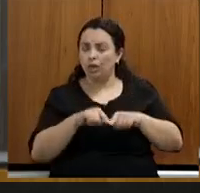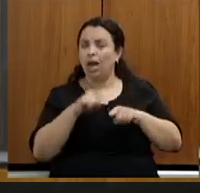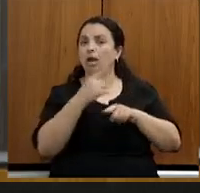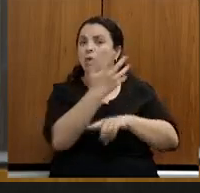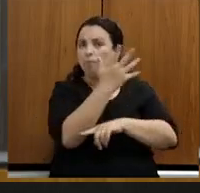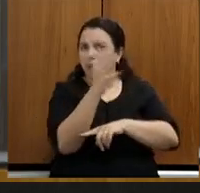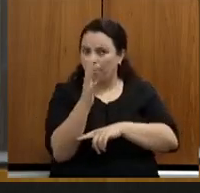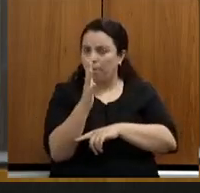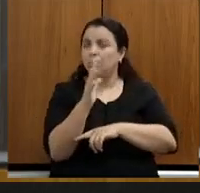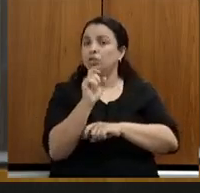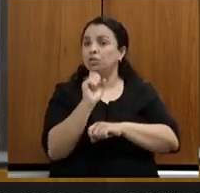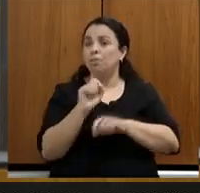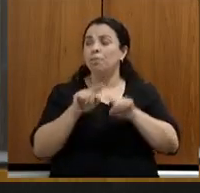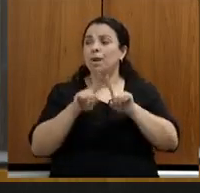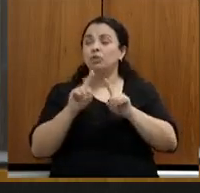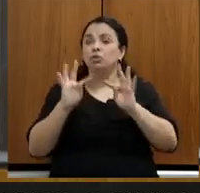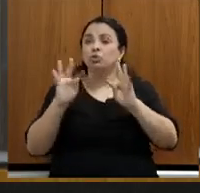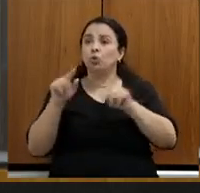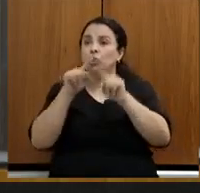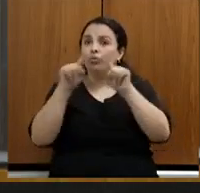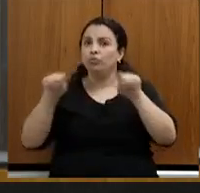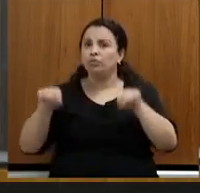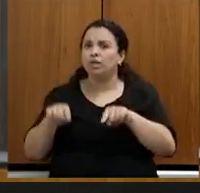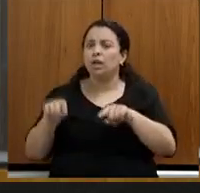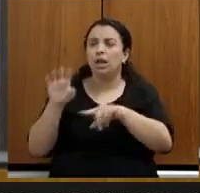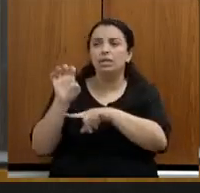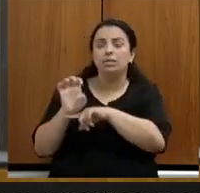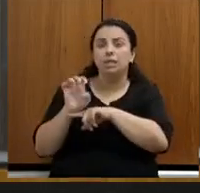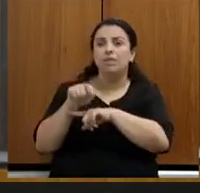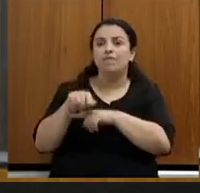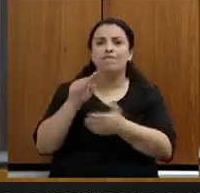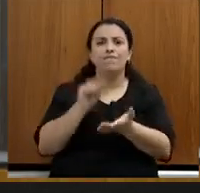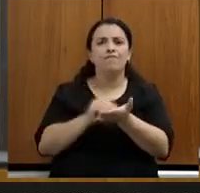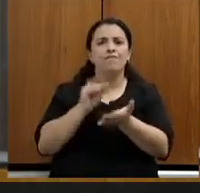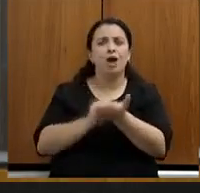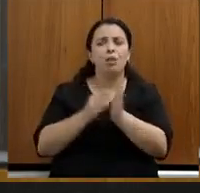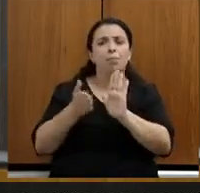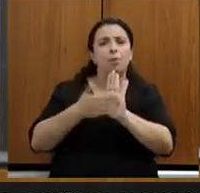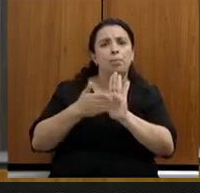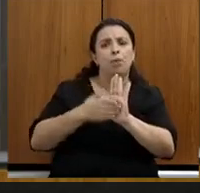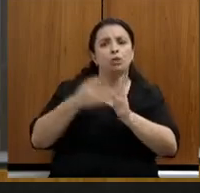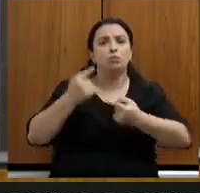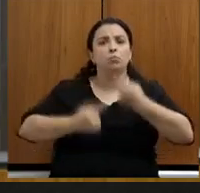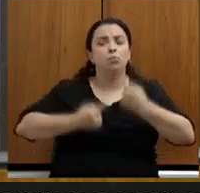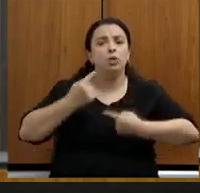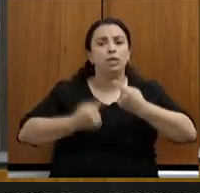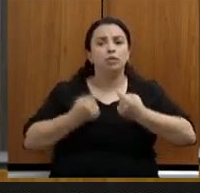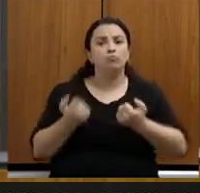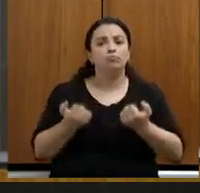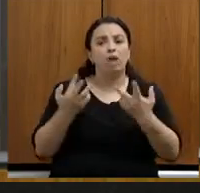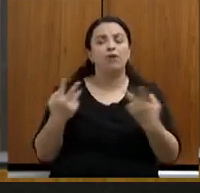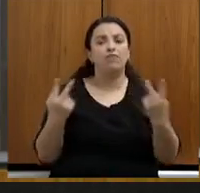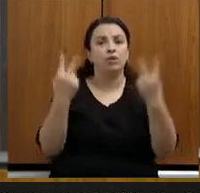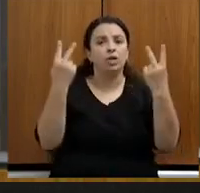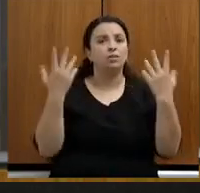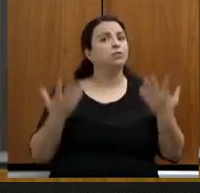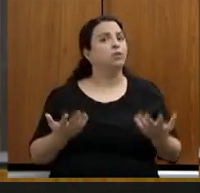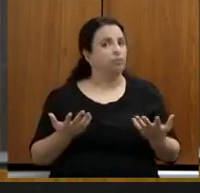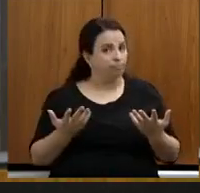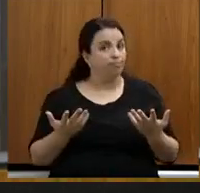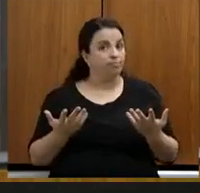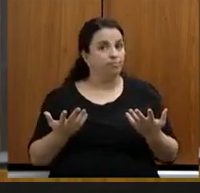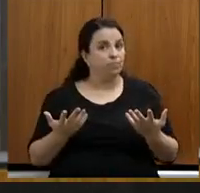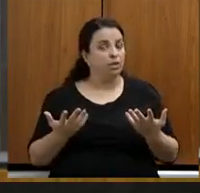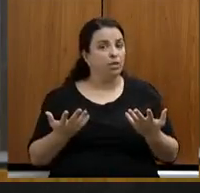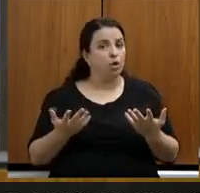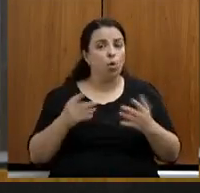estadual, a ausência de propostas e políticas de valorização. Não pode tudo imediatamente, não tem como cumprir o